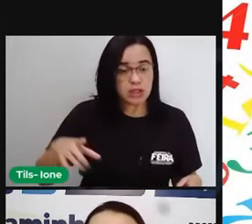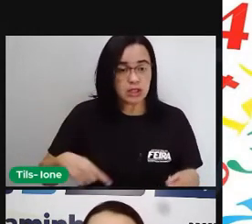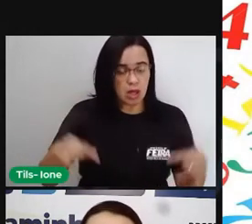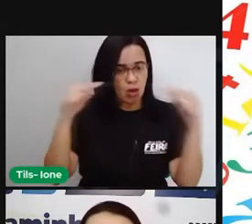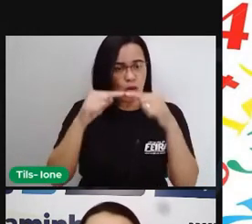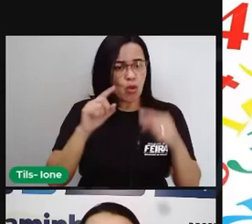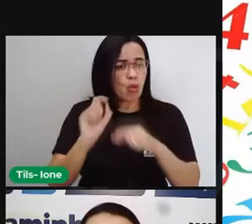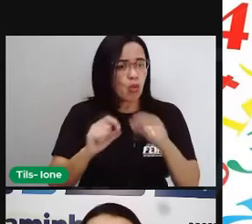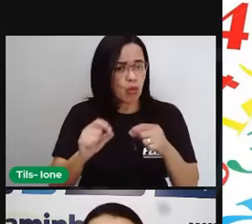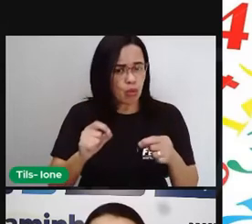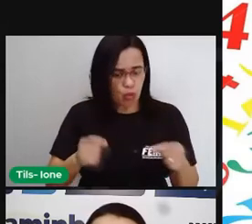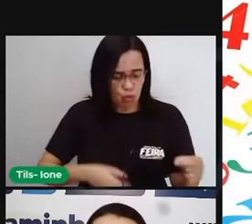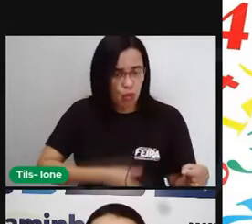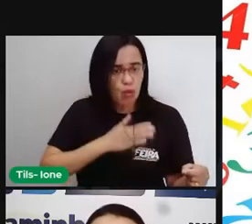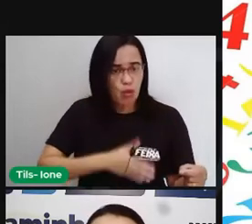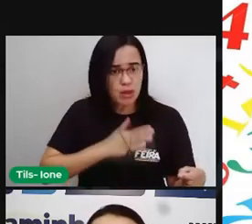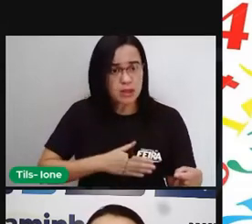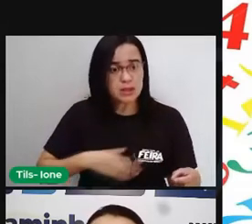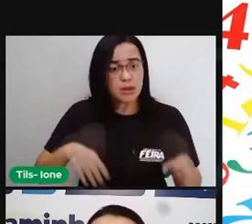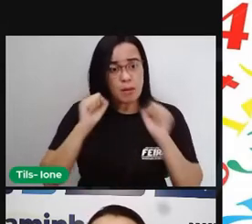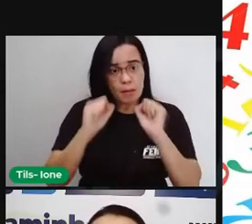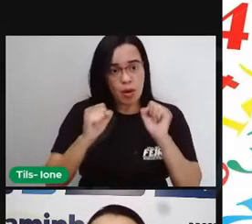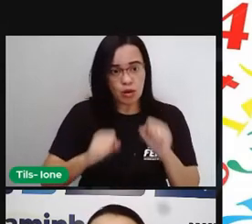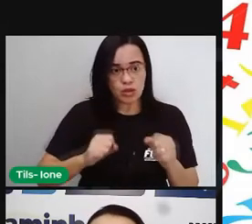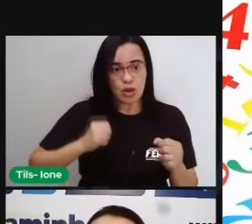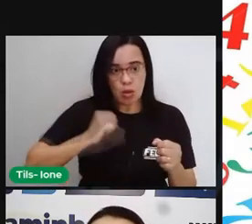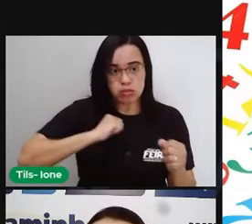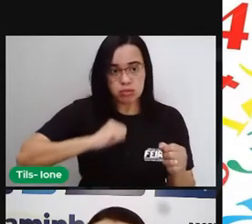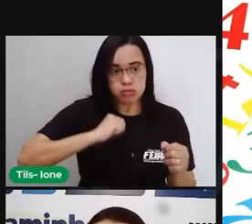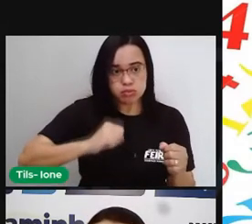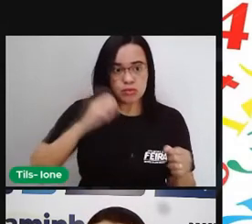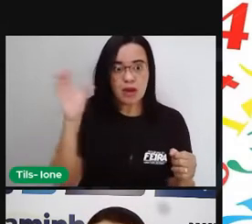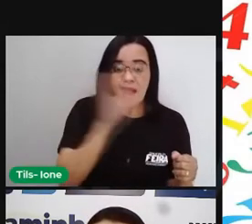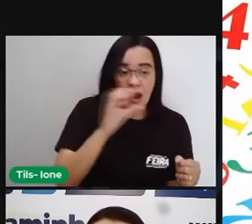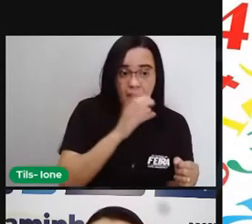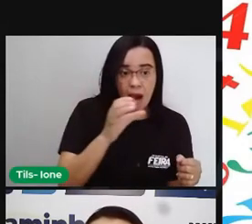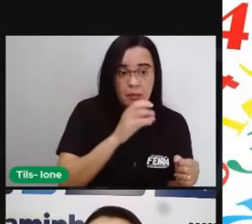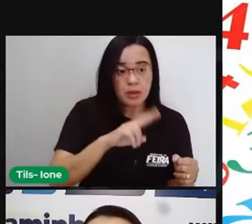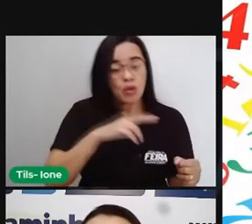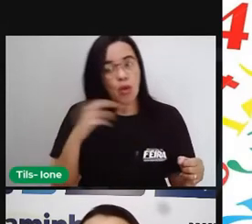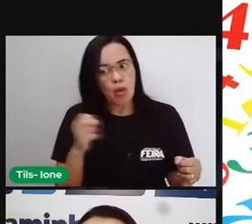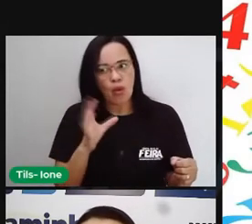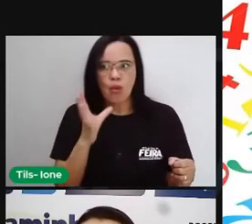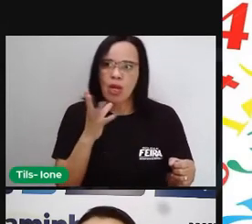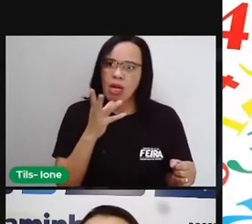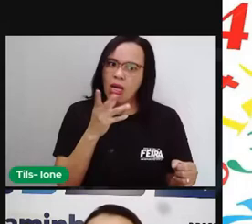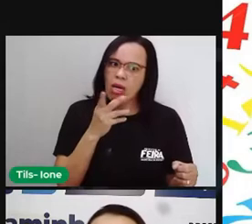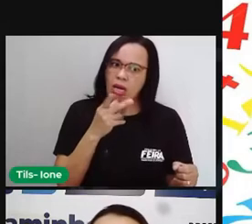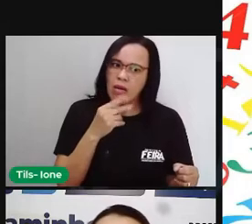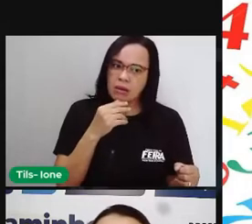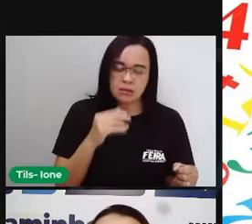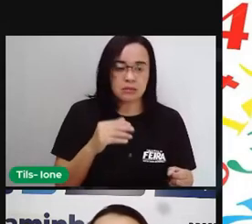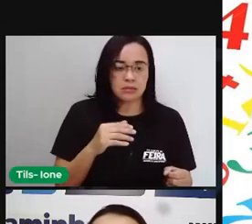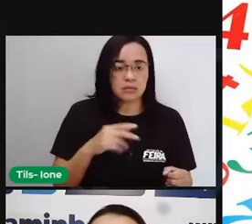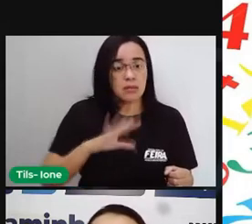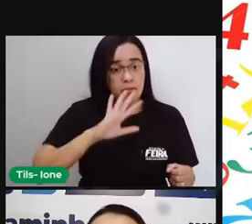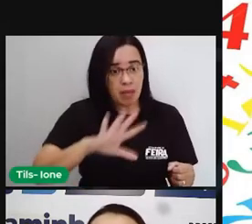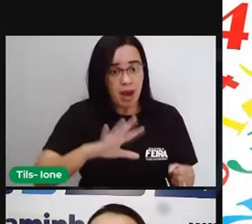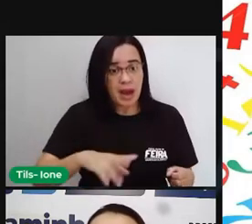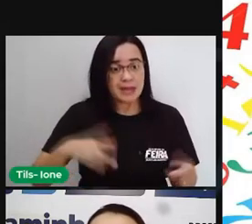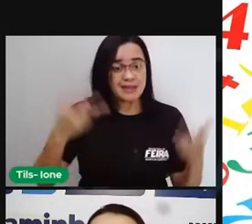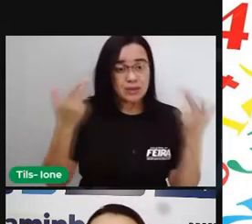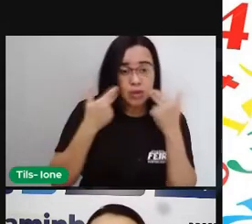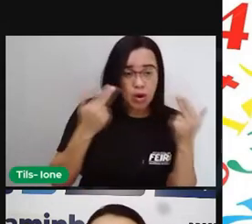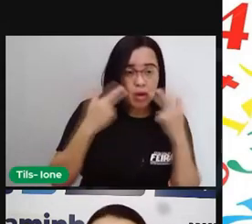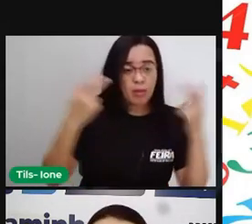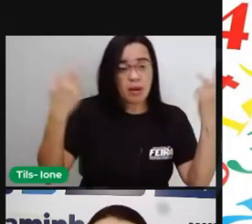ou também mais lento. A quantidade normal de batimentos é de 50 a 90 batimentos